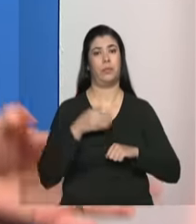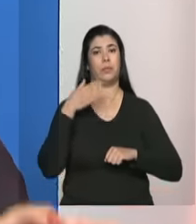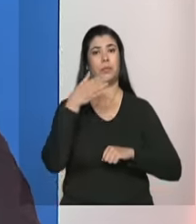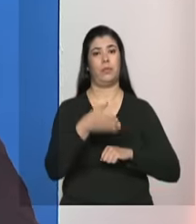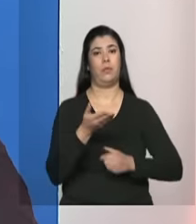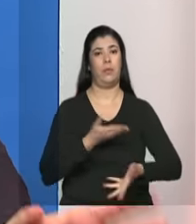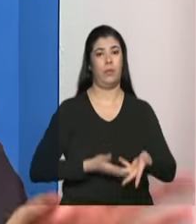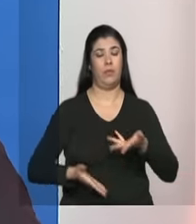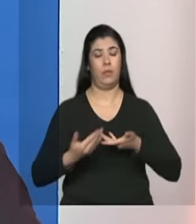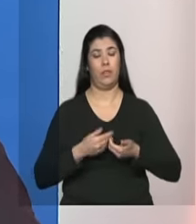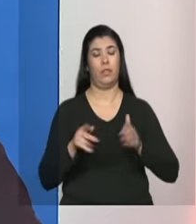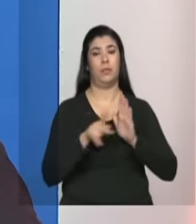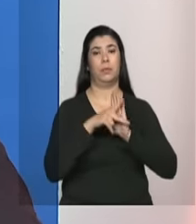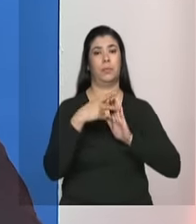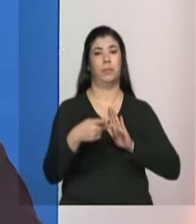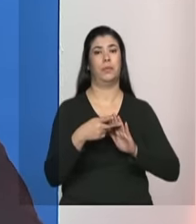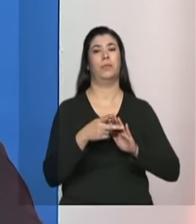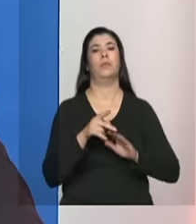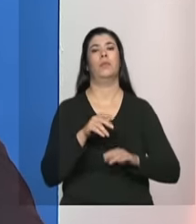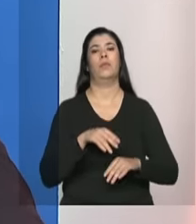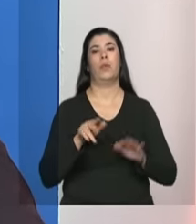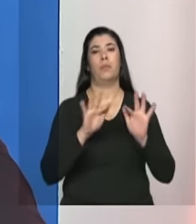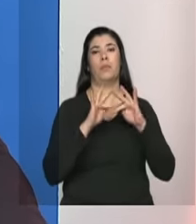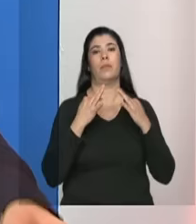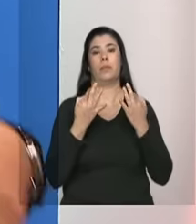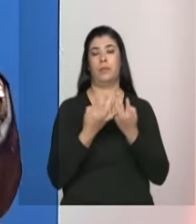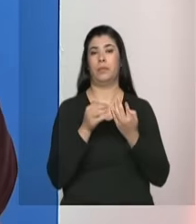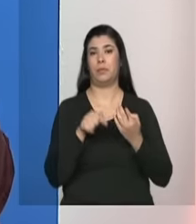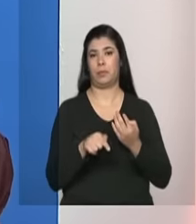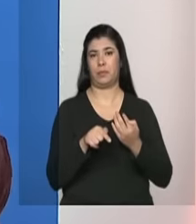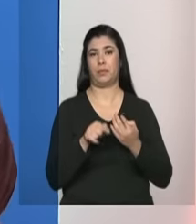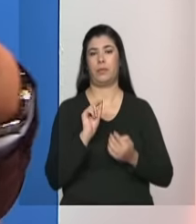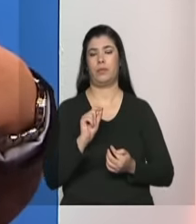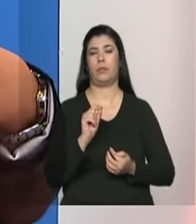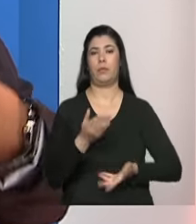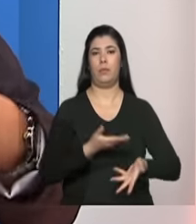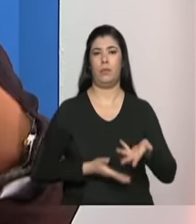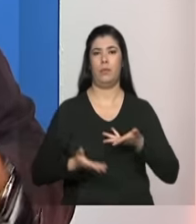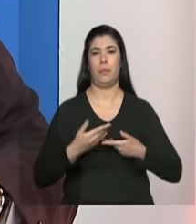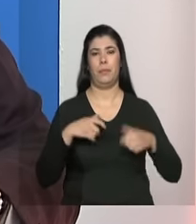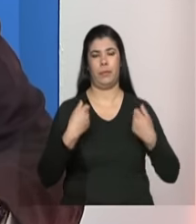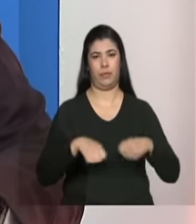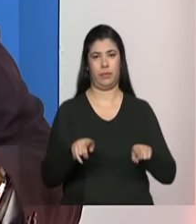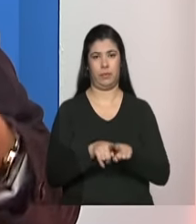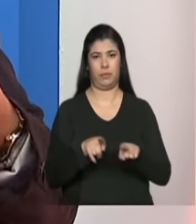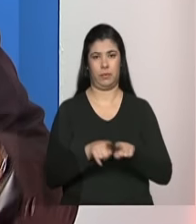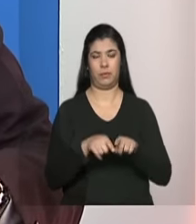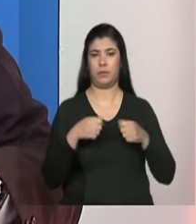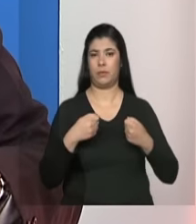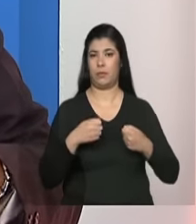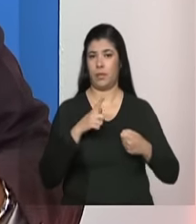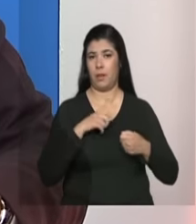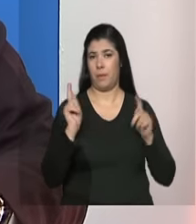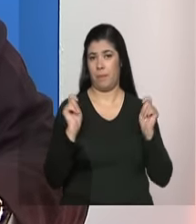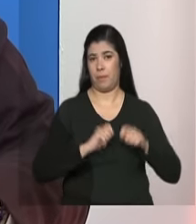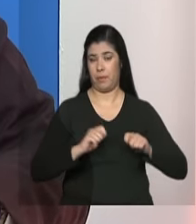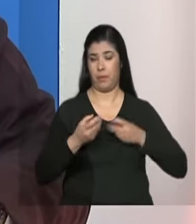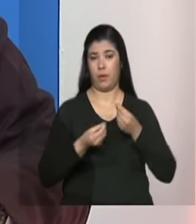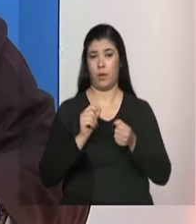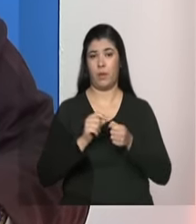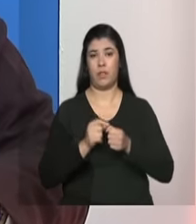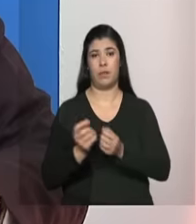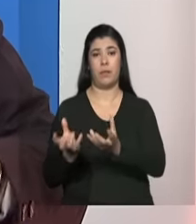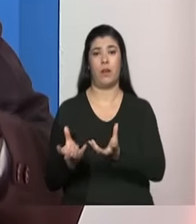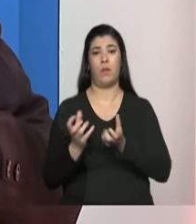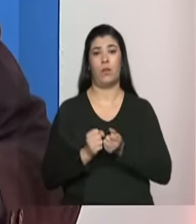adultos e famílias como nós já mencionamos aqui antes que são os serviços que devem ter também essa possibilidade de acolher-os